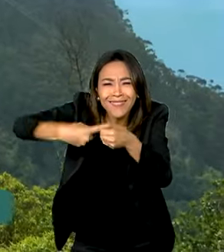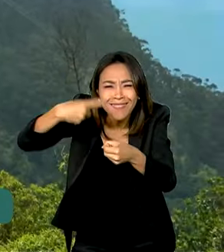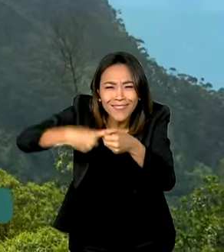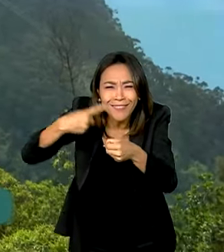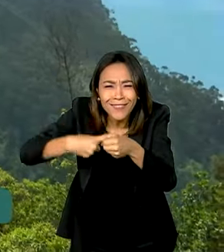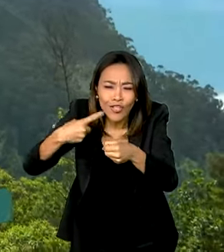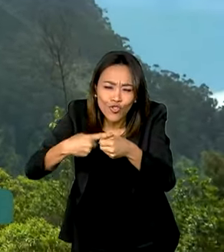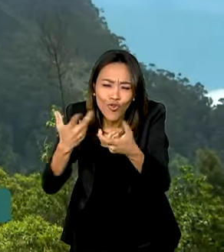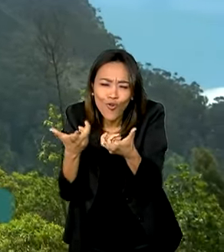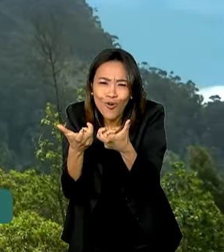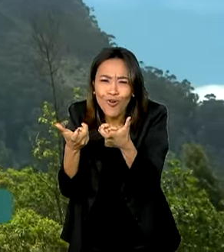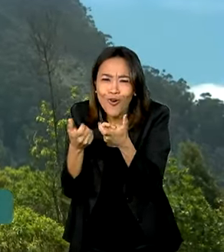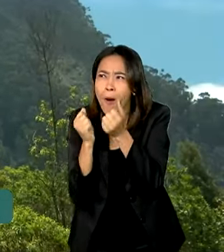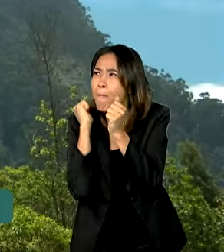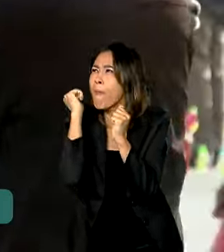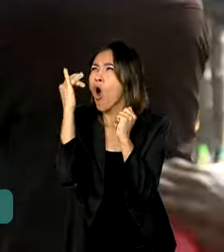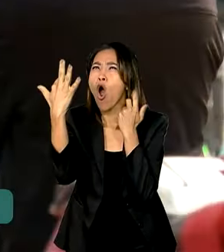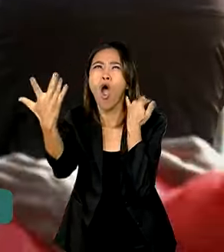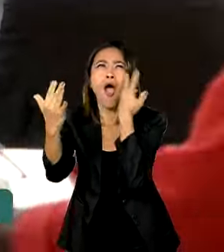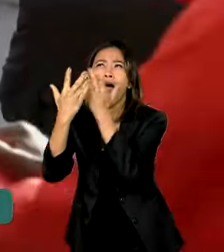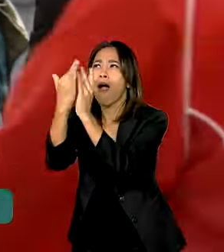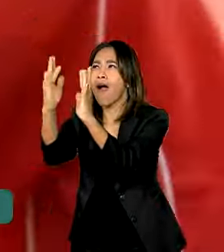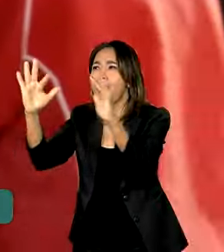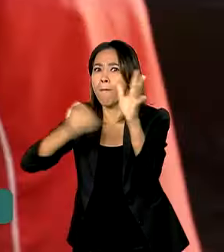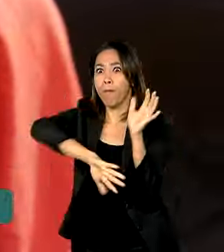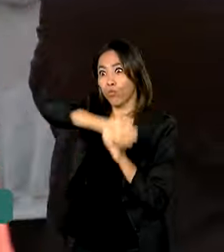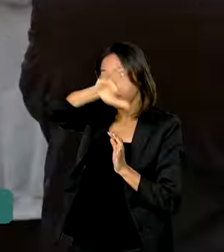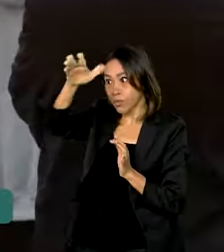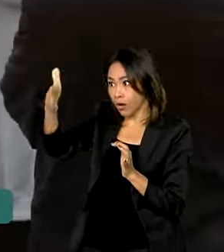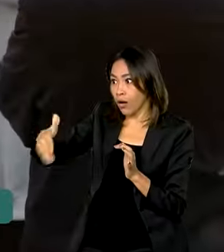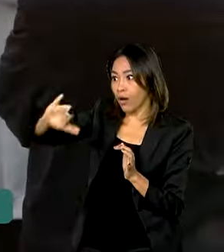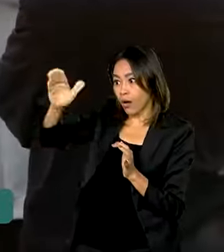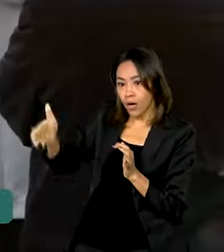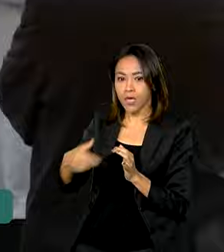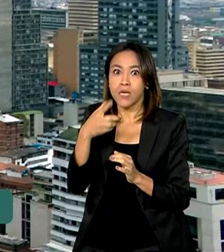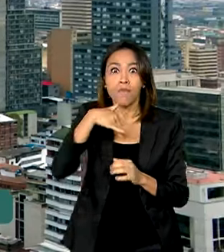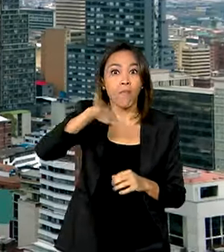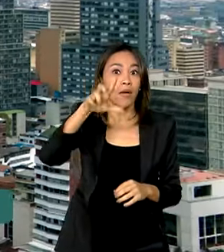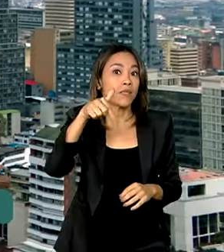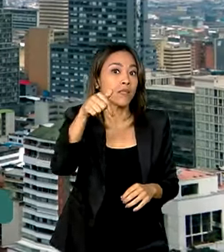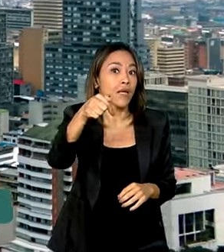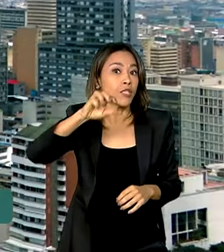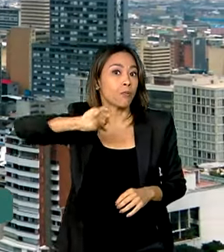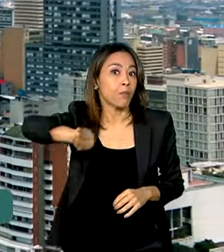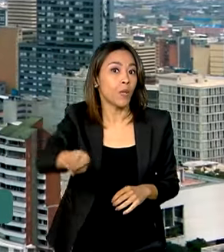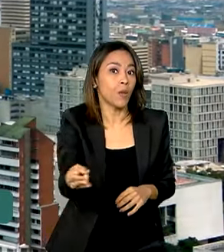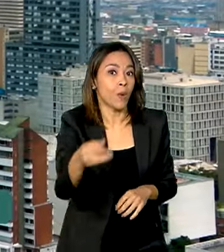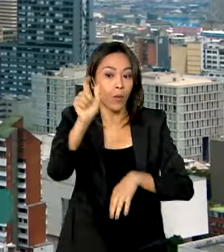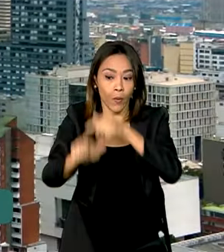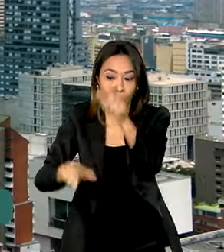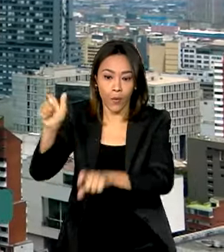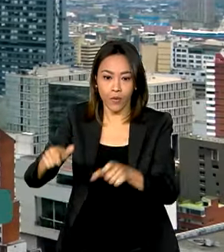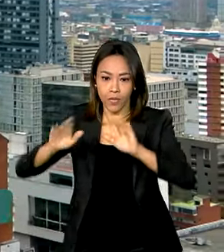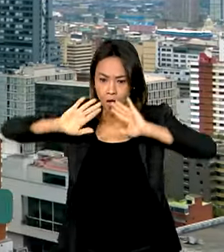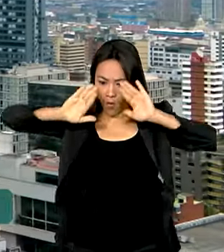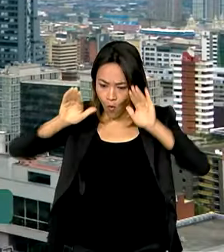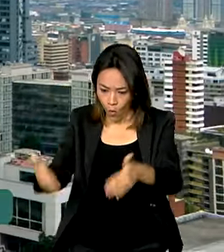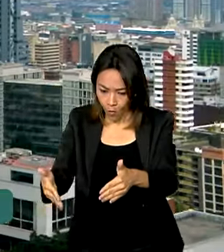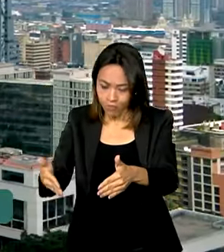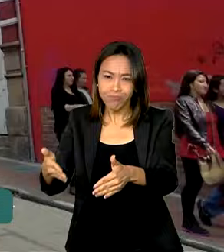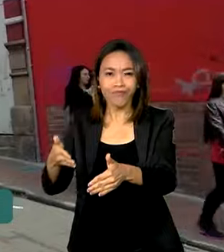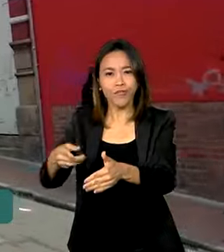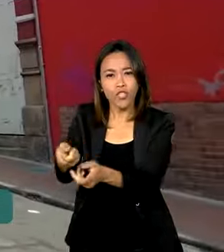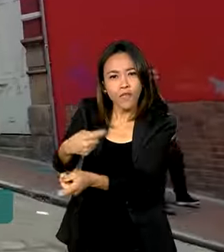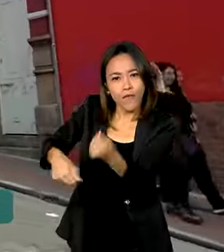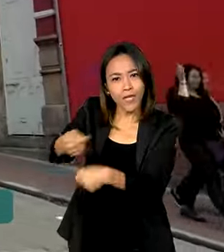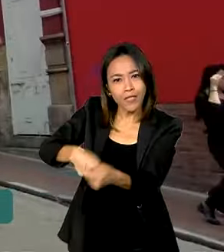cercada de natureza e montanhas. Com mais de 7 milhões de habitantes, é o centro econômico e financeiro do país.